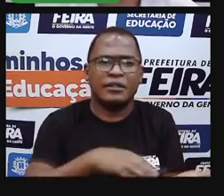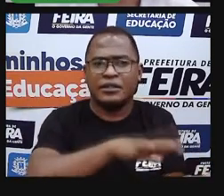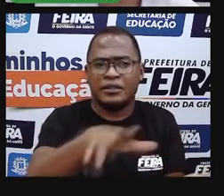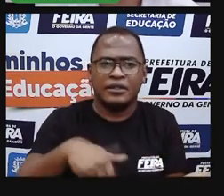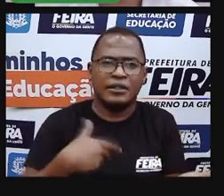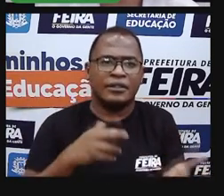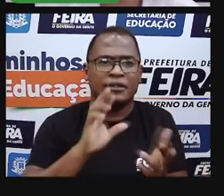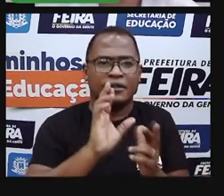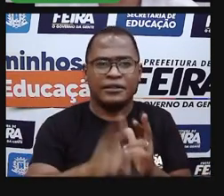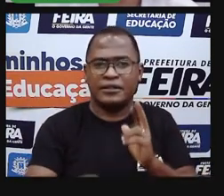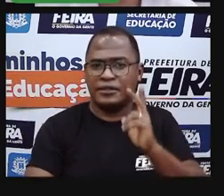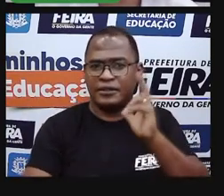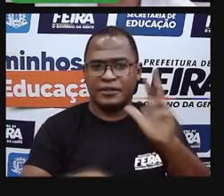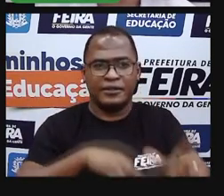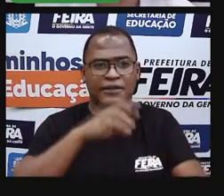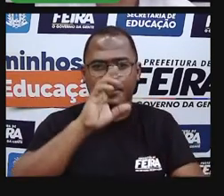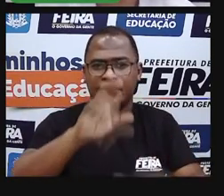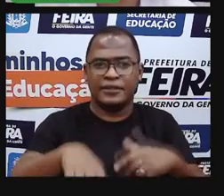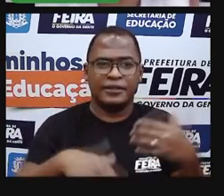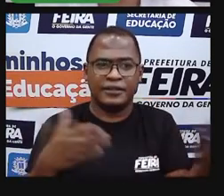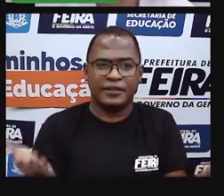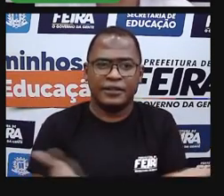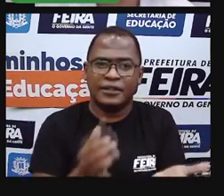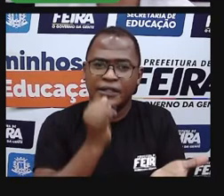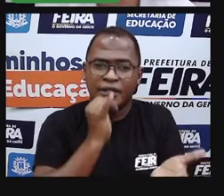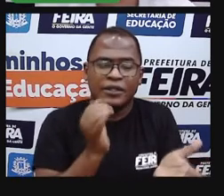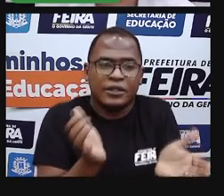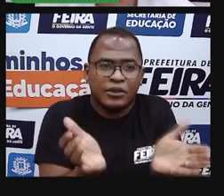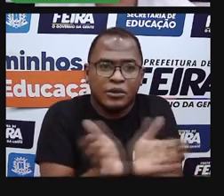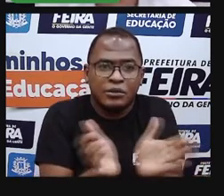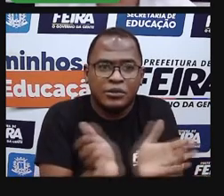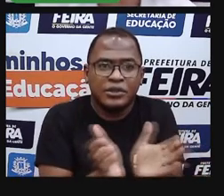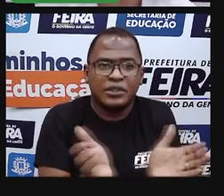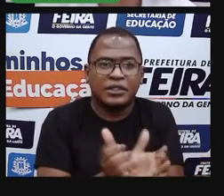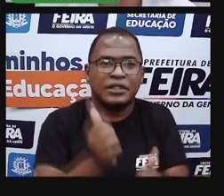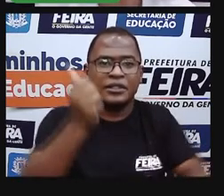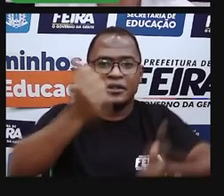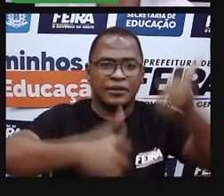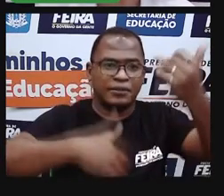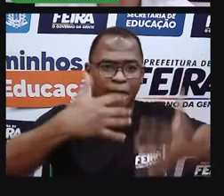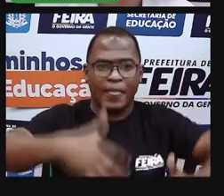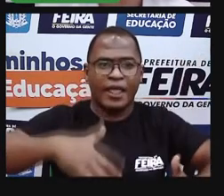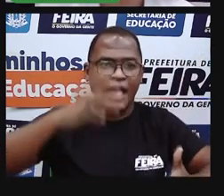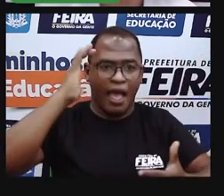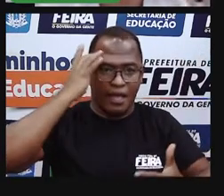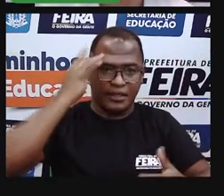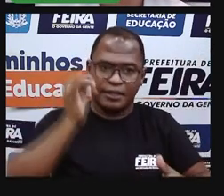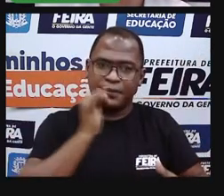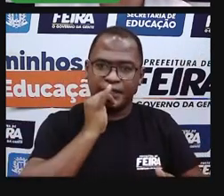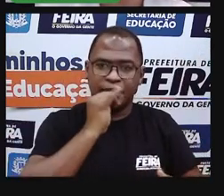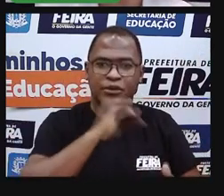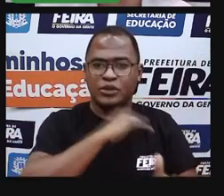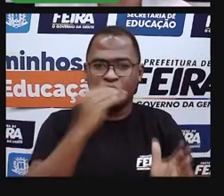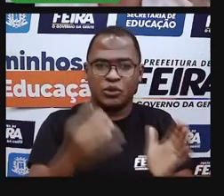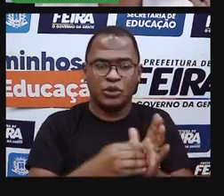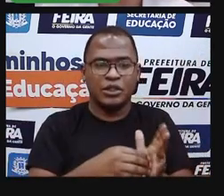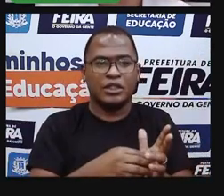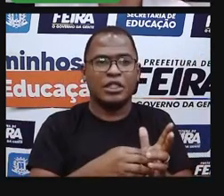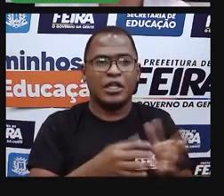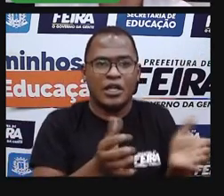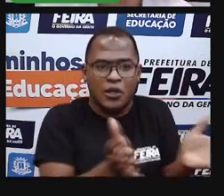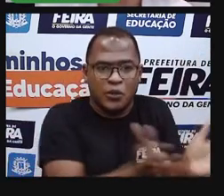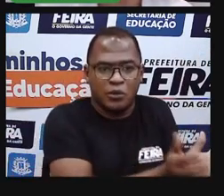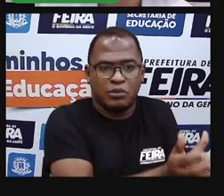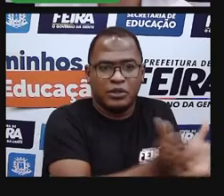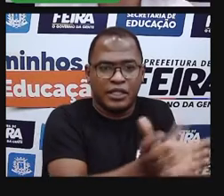diferentes entre si, essas comunidades. A gente é um erro, a gente falou na aula passada que é um erro, achar que todas as comunidades vivem da mesma maneira, que elas